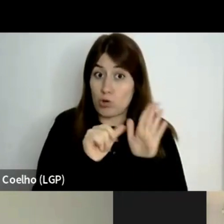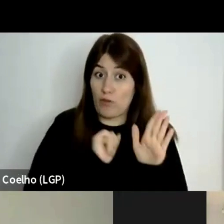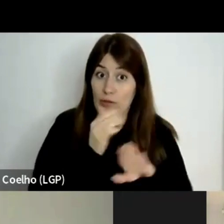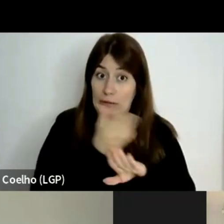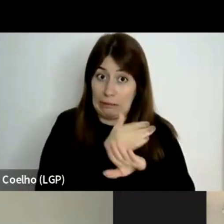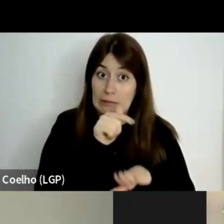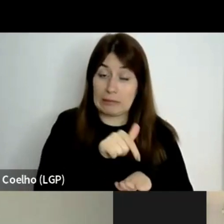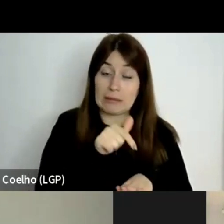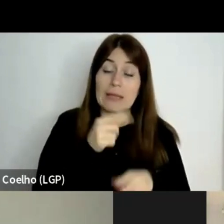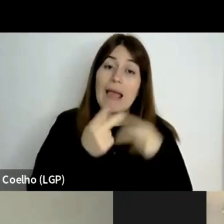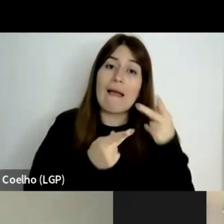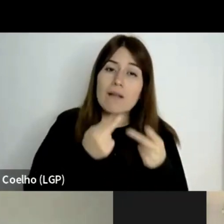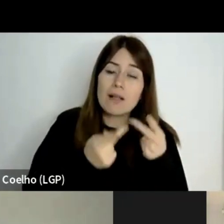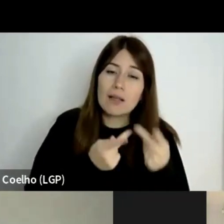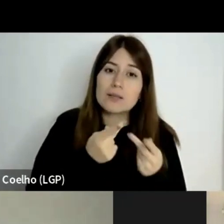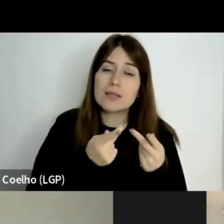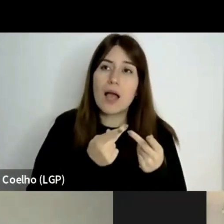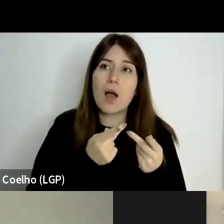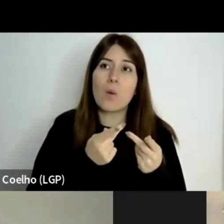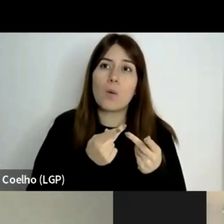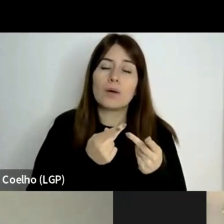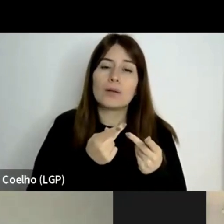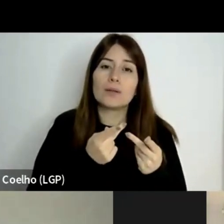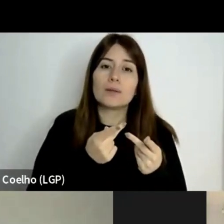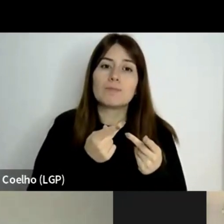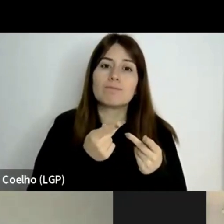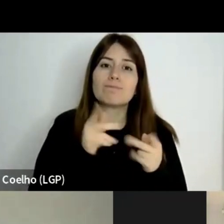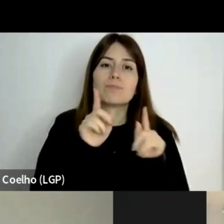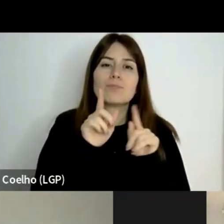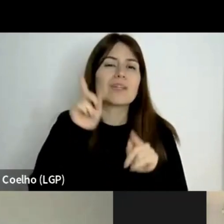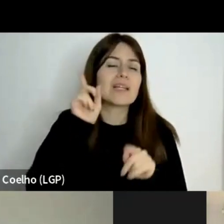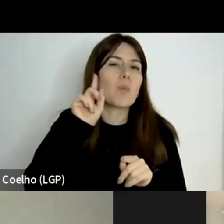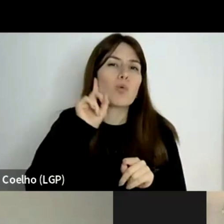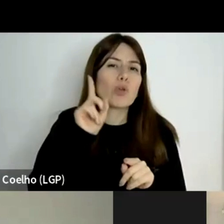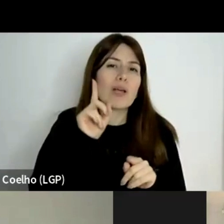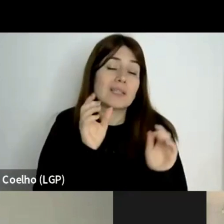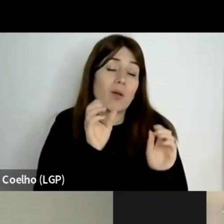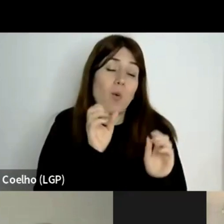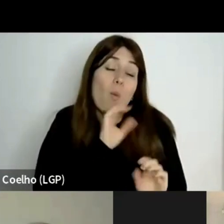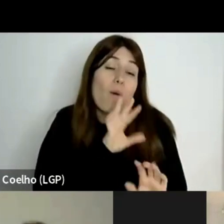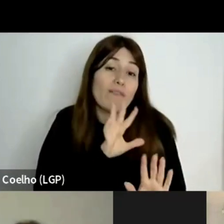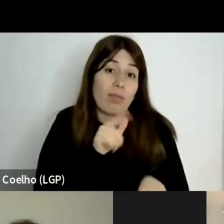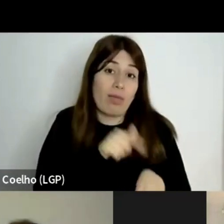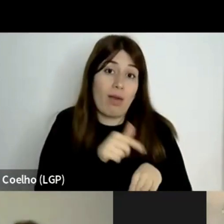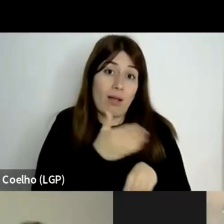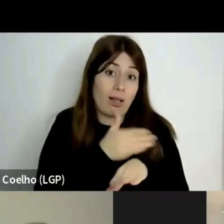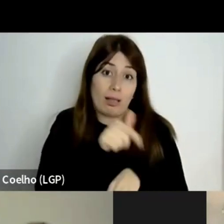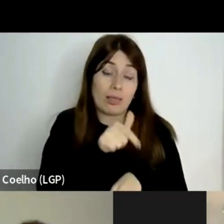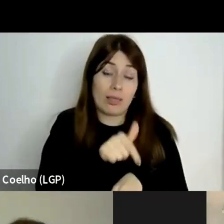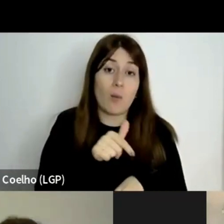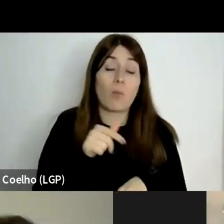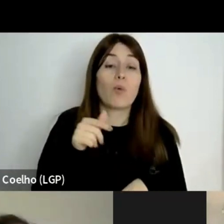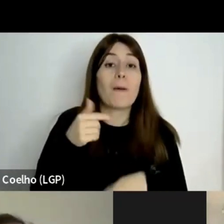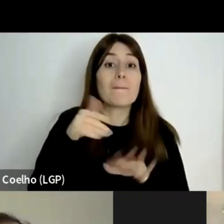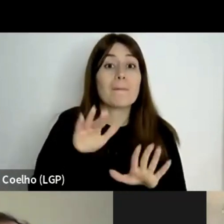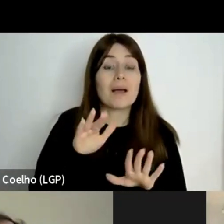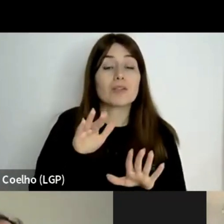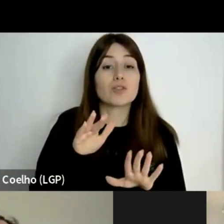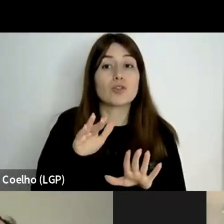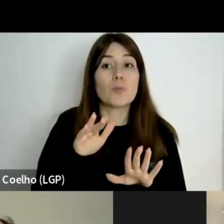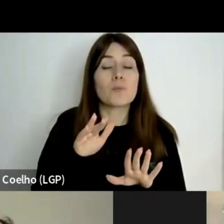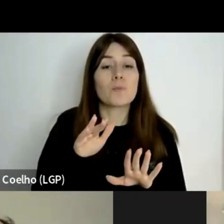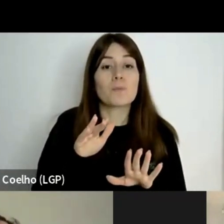avaliação não tinha grande centralidade nem importância, a avaliação estava a ter uma importância muito grande